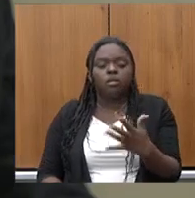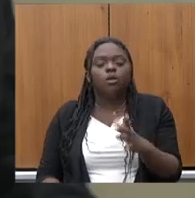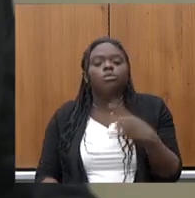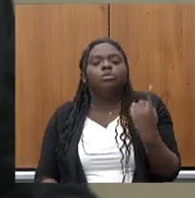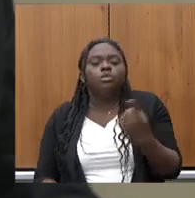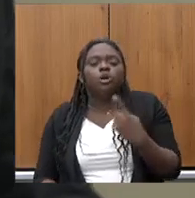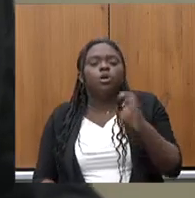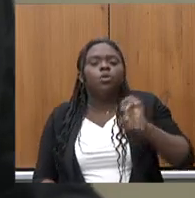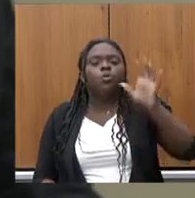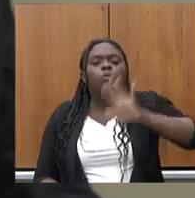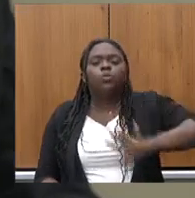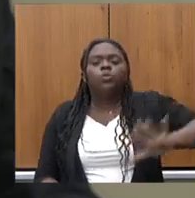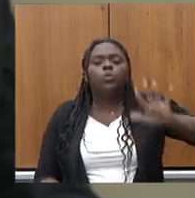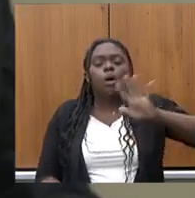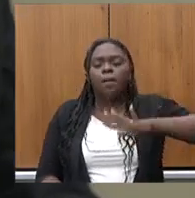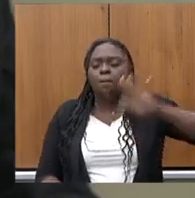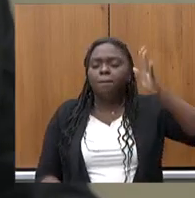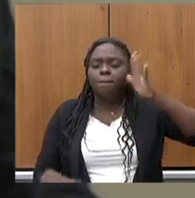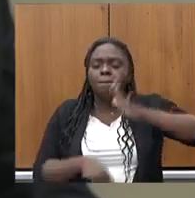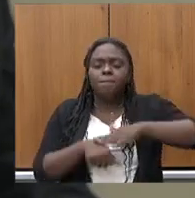cada vez mais